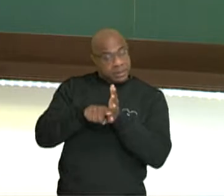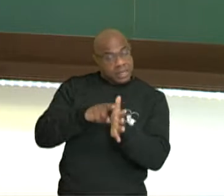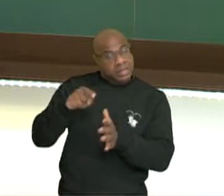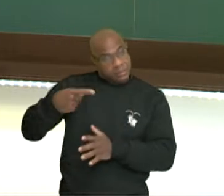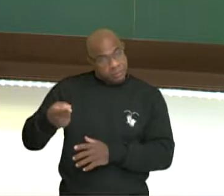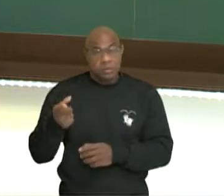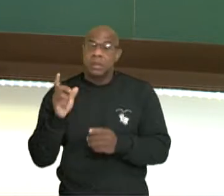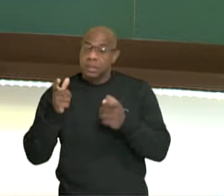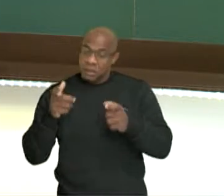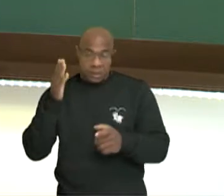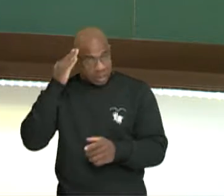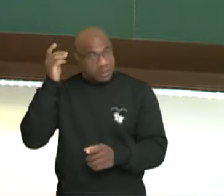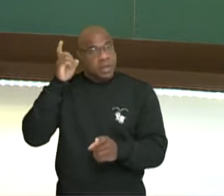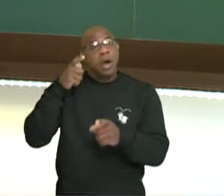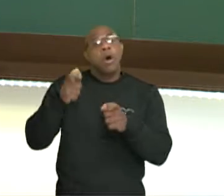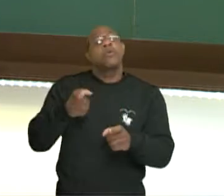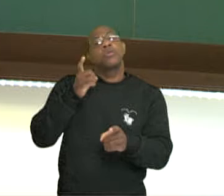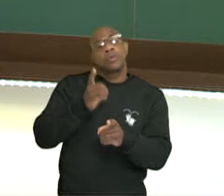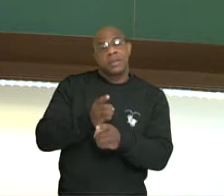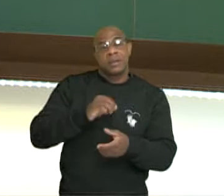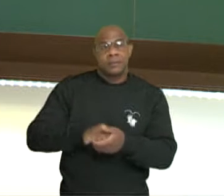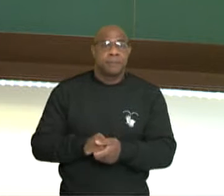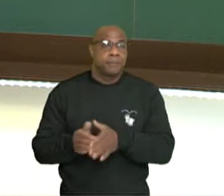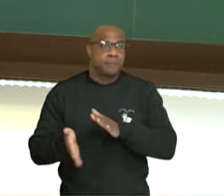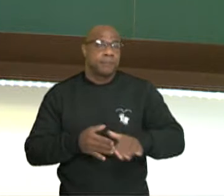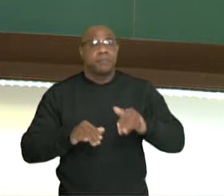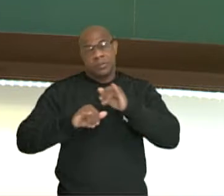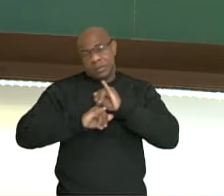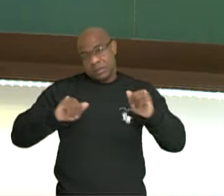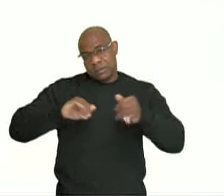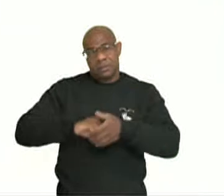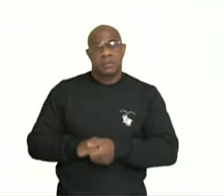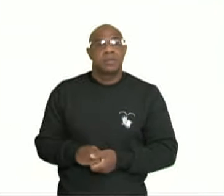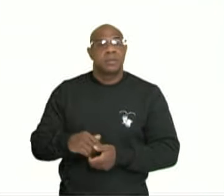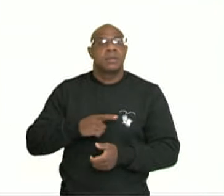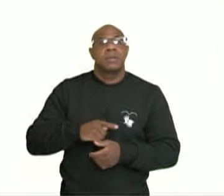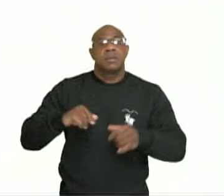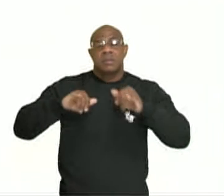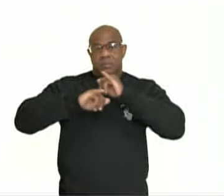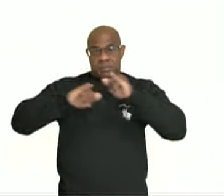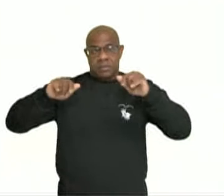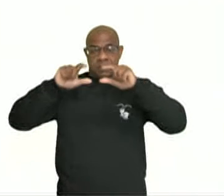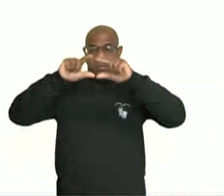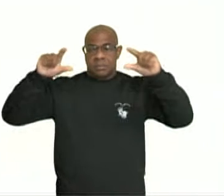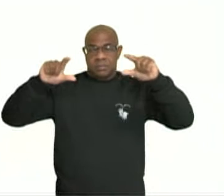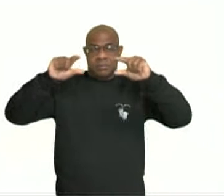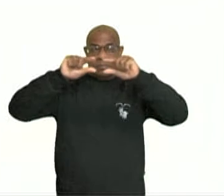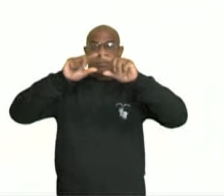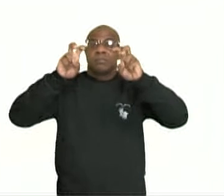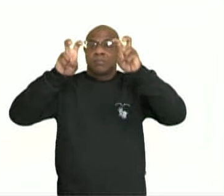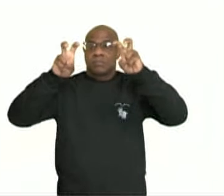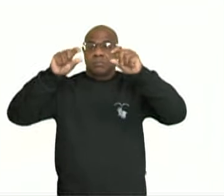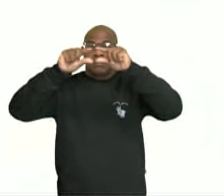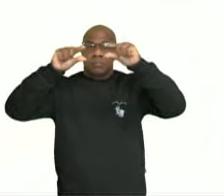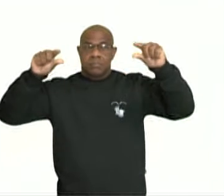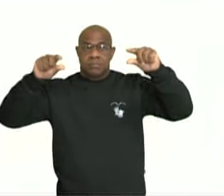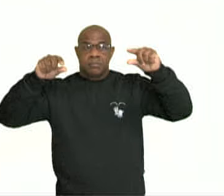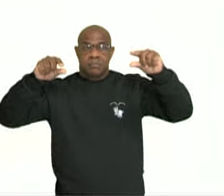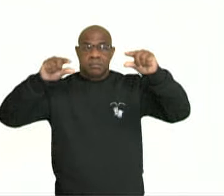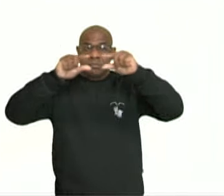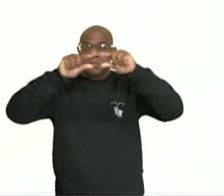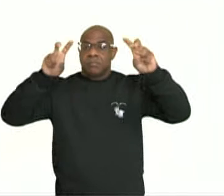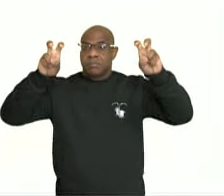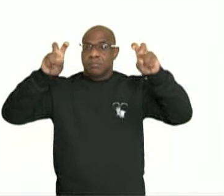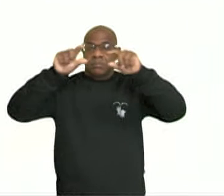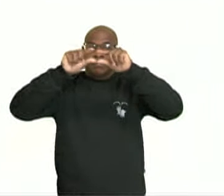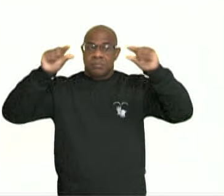sabe onde achar. Vamos à notícia em si. Então, nós temos aqui a manchete. Qual é a manchete? Você percebe? Está em